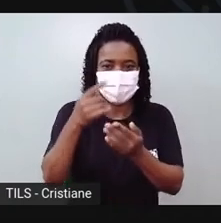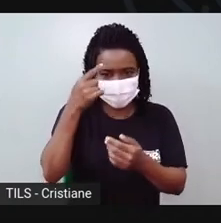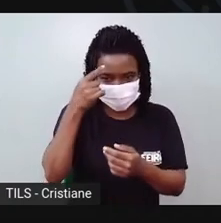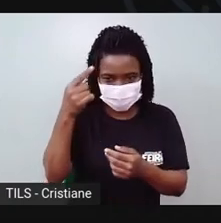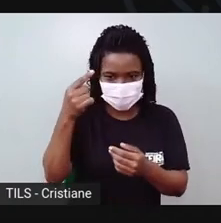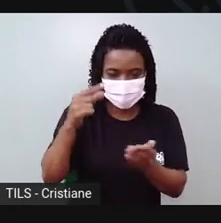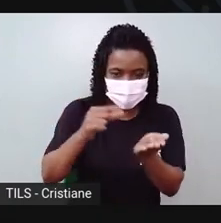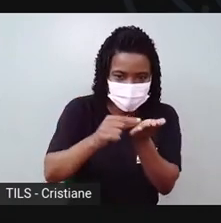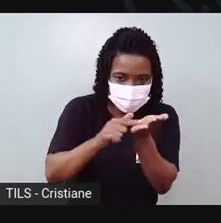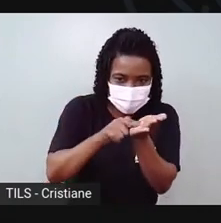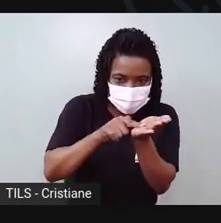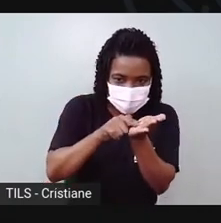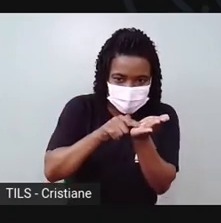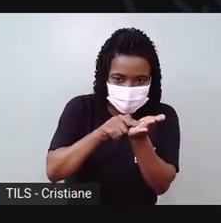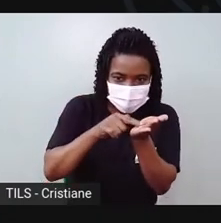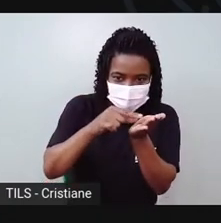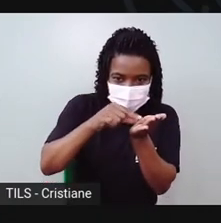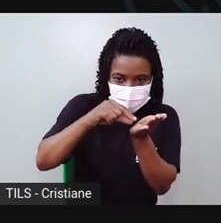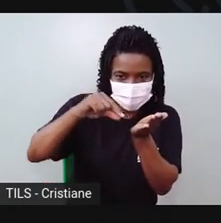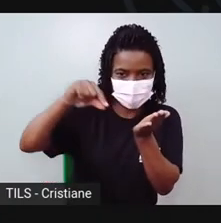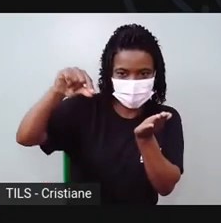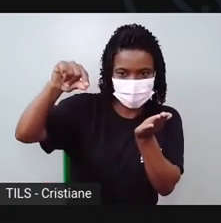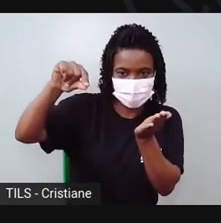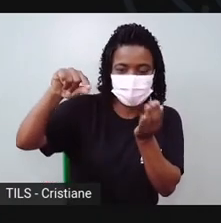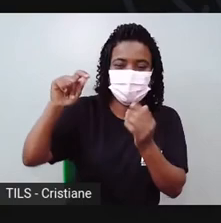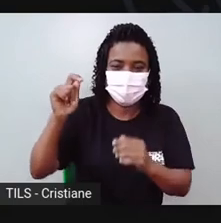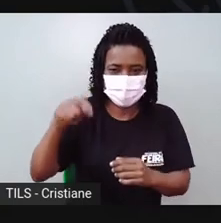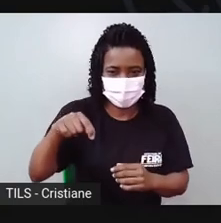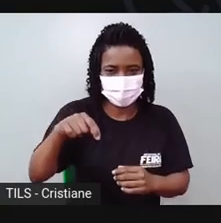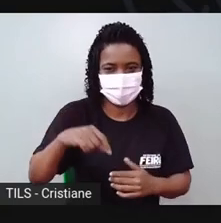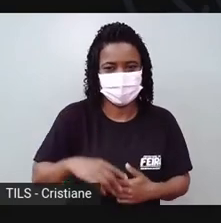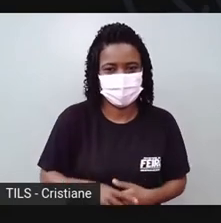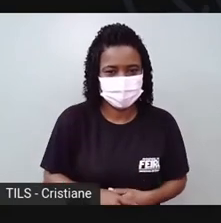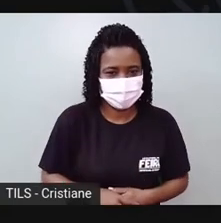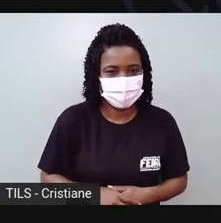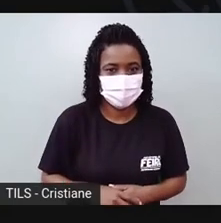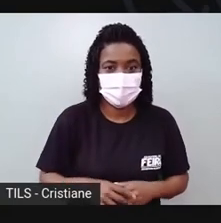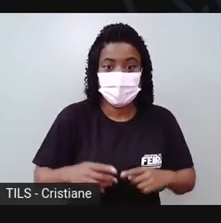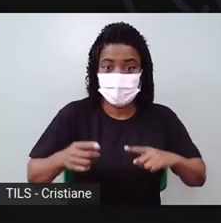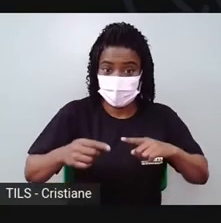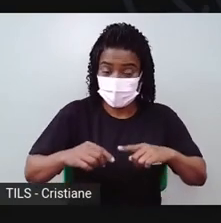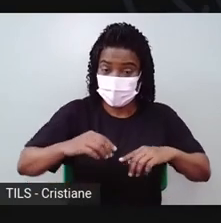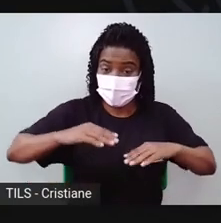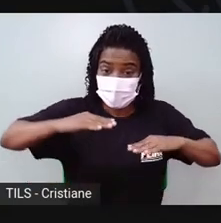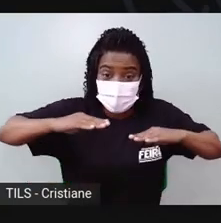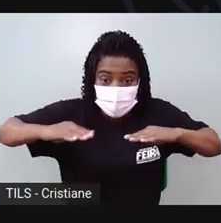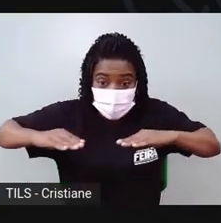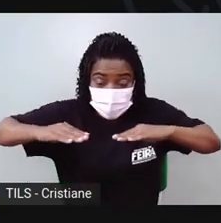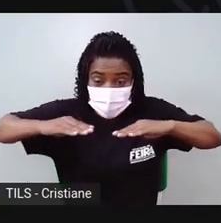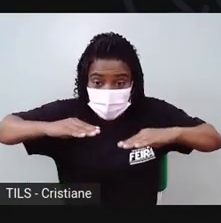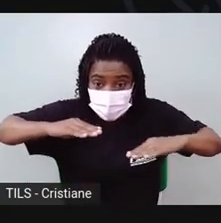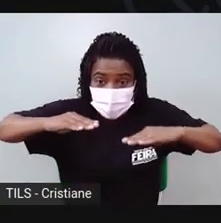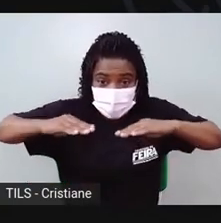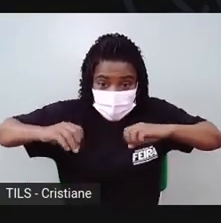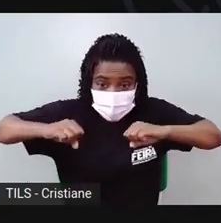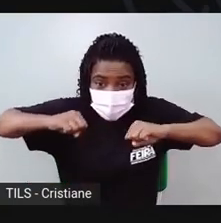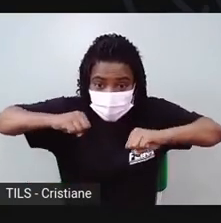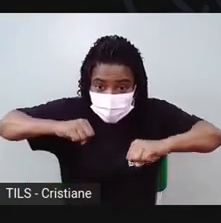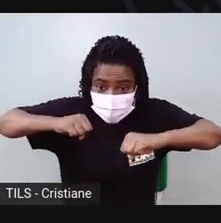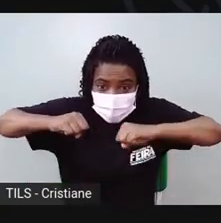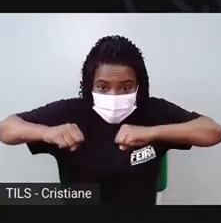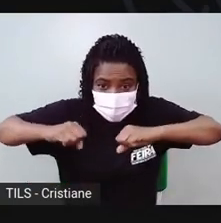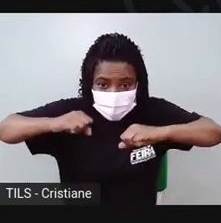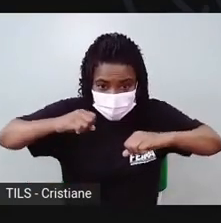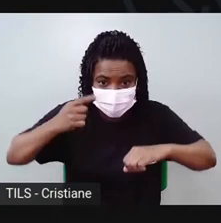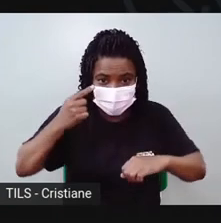Então, a gente vai colocar a primeira patinha, fazendo o que? Emendando aqui atrás,